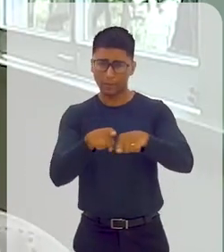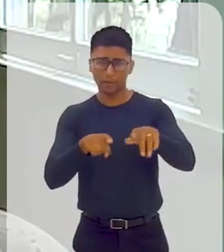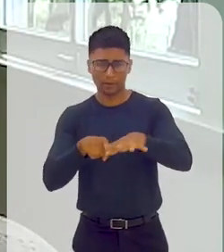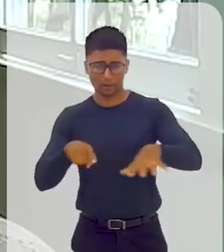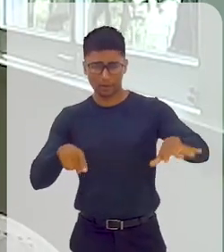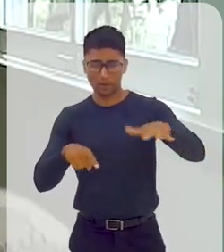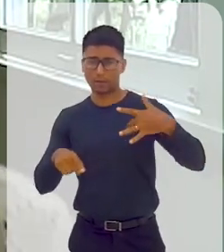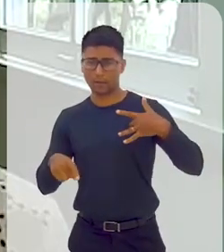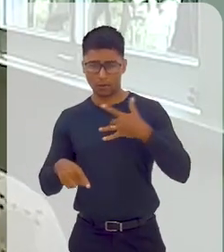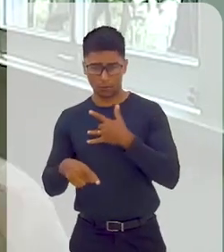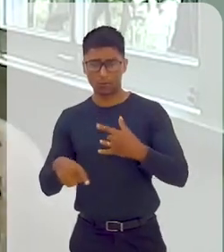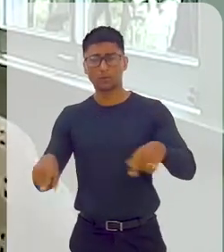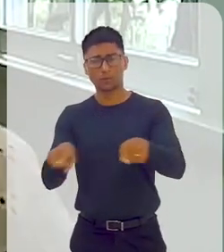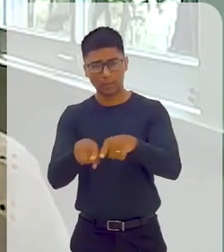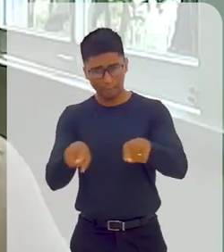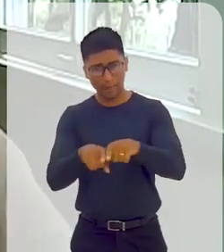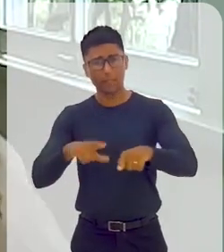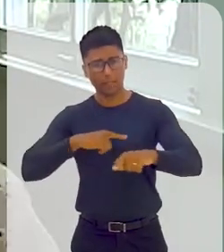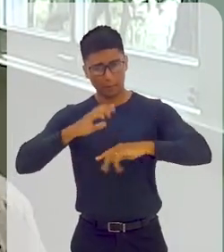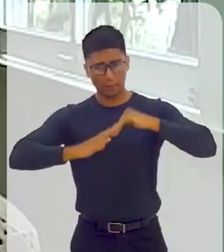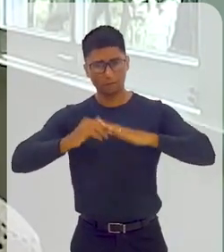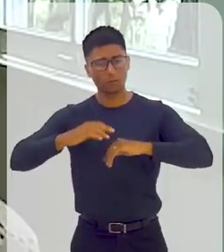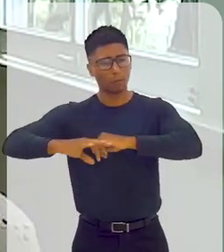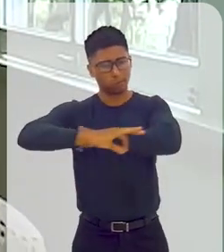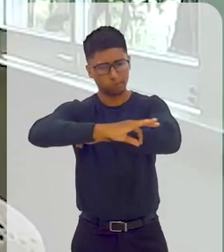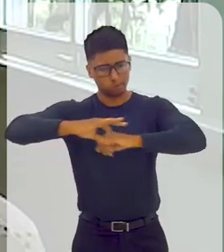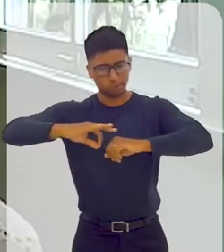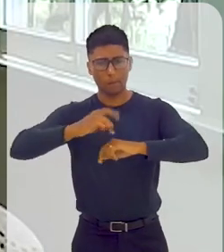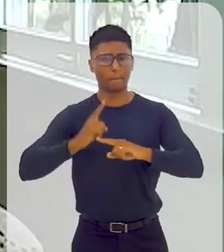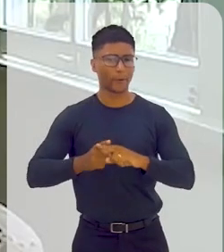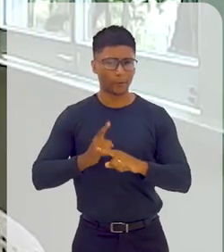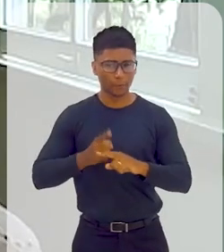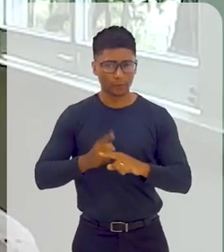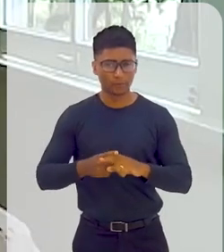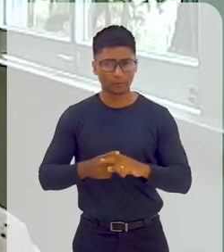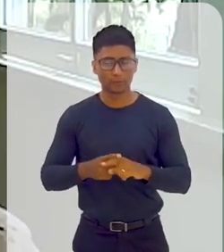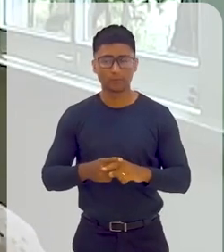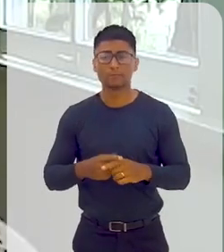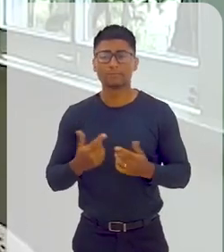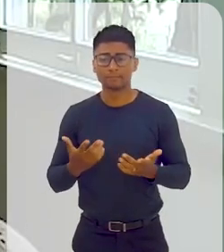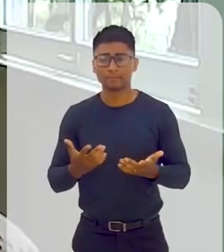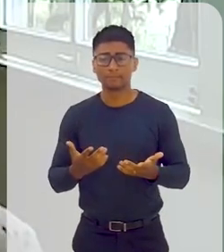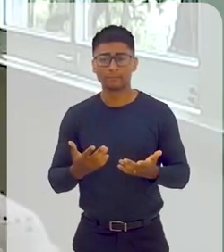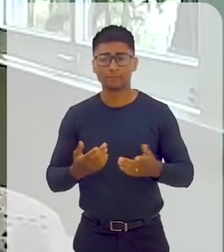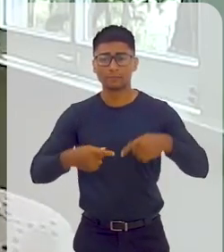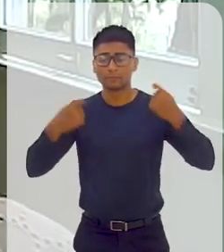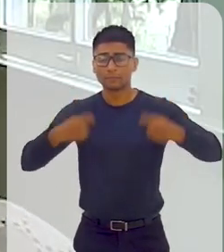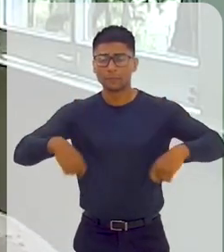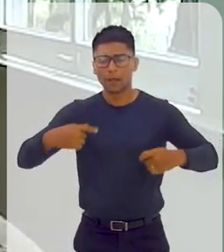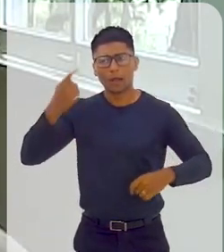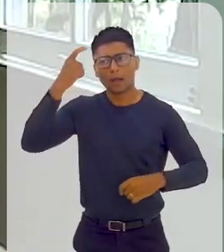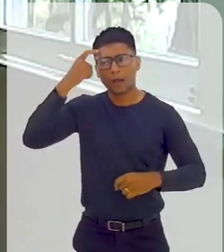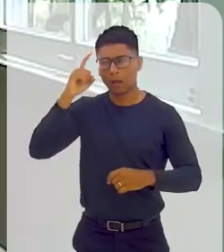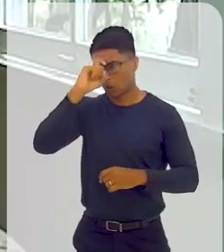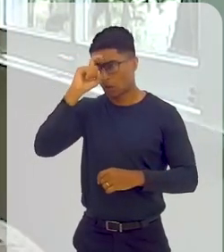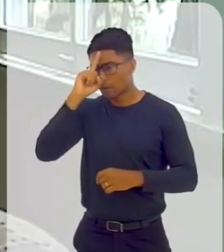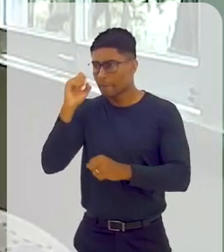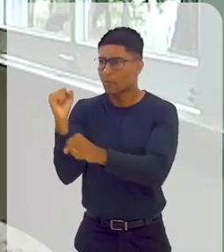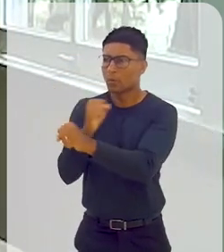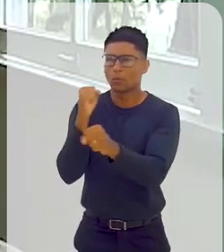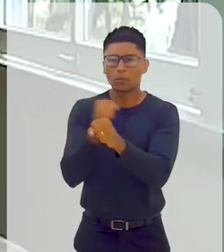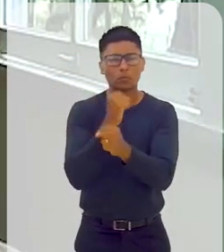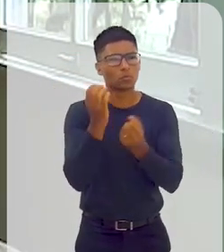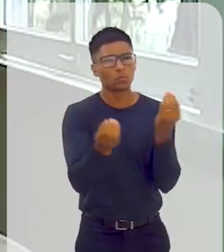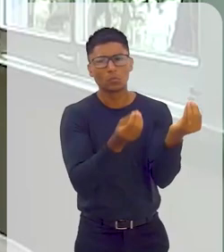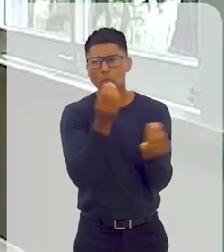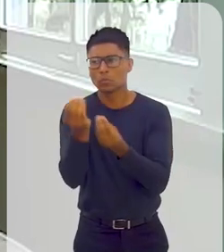arquitetos, tá? Por quê? Porque eles têm um know-how de como é que deve ser construído um hospital, quais são as normas